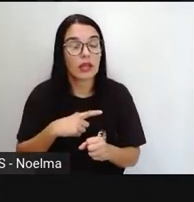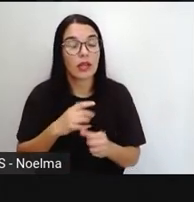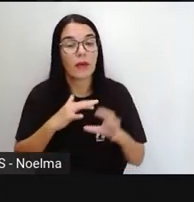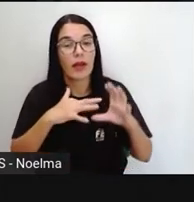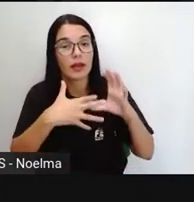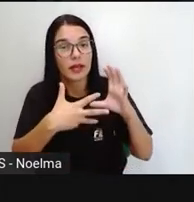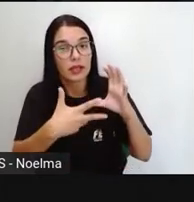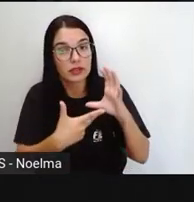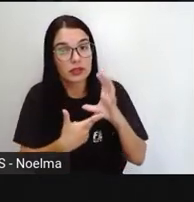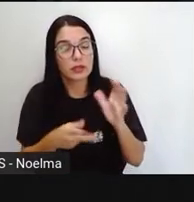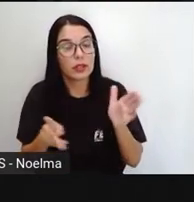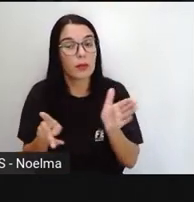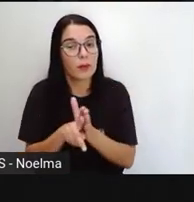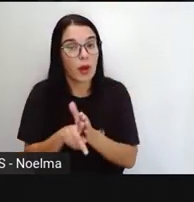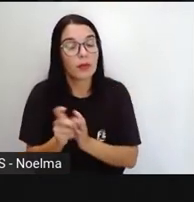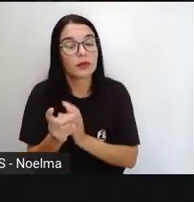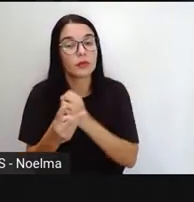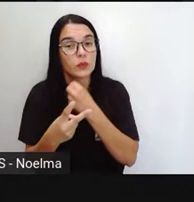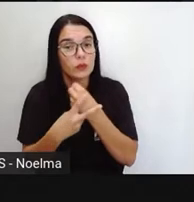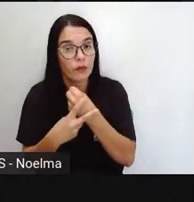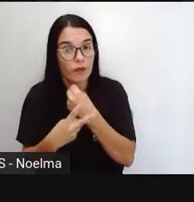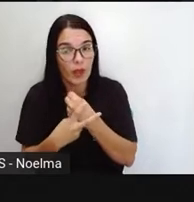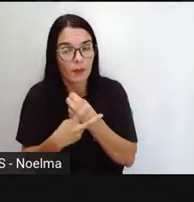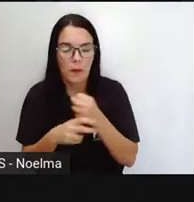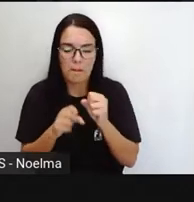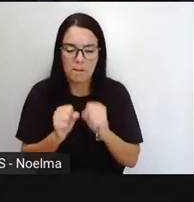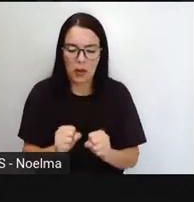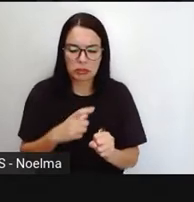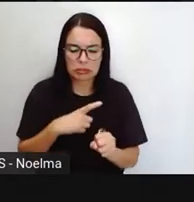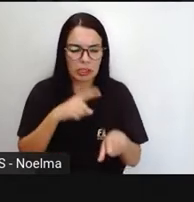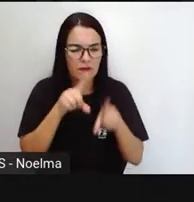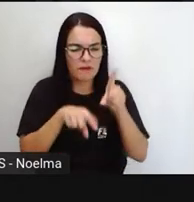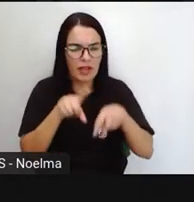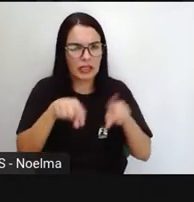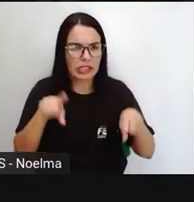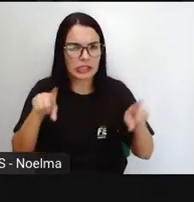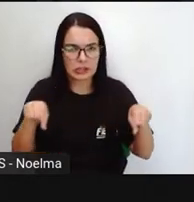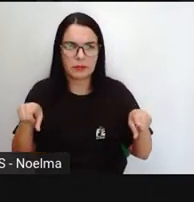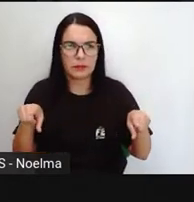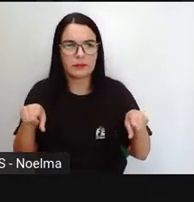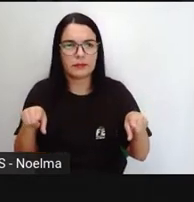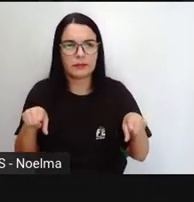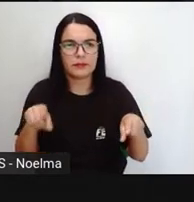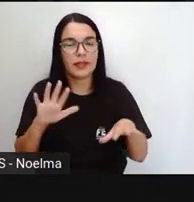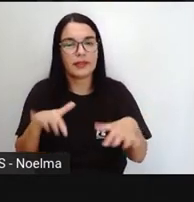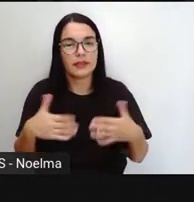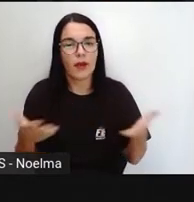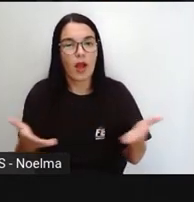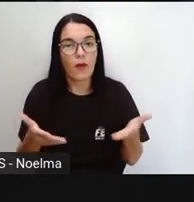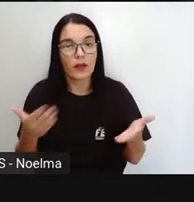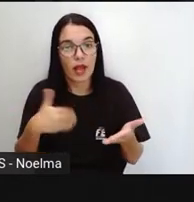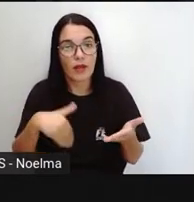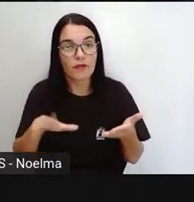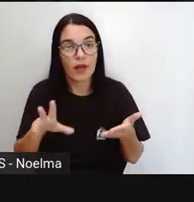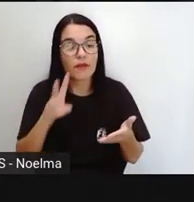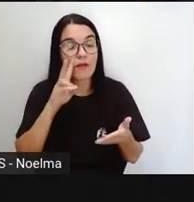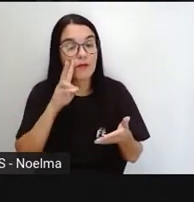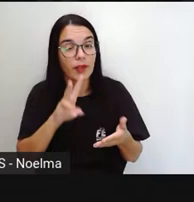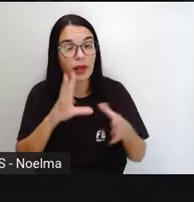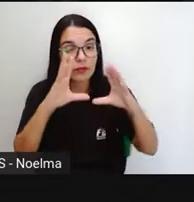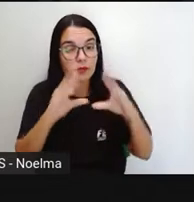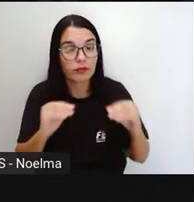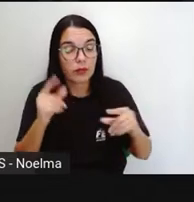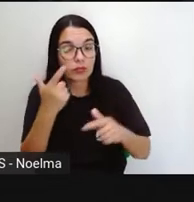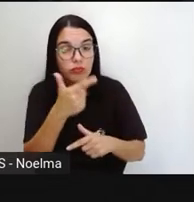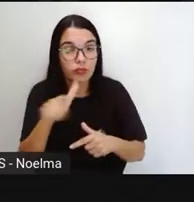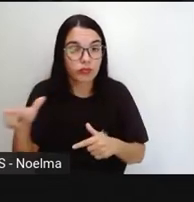característica dos verbos poder ter toda essa variação. E a gente vai agora fazer uma revisão, né,